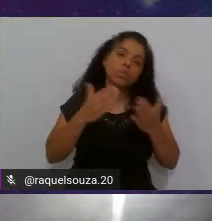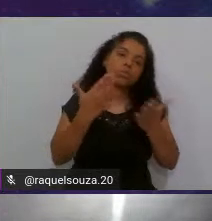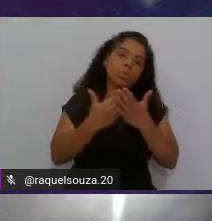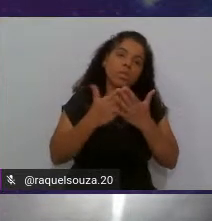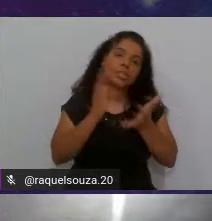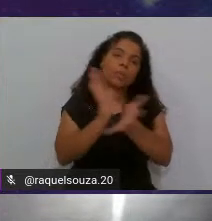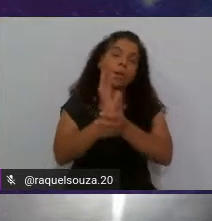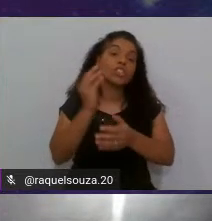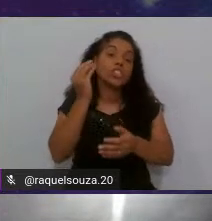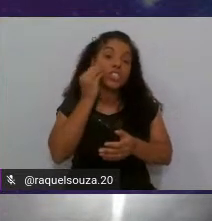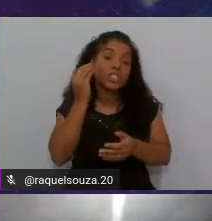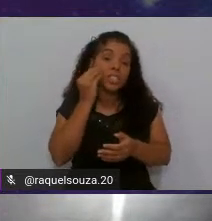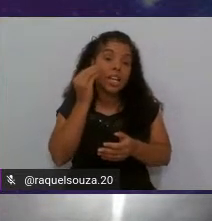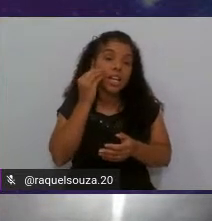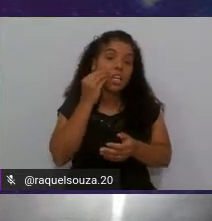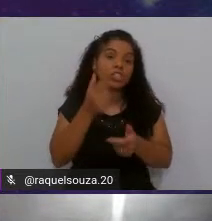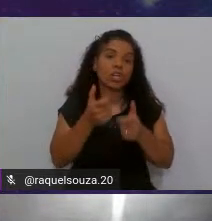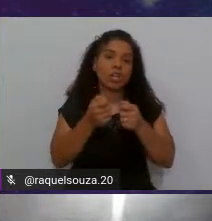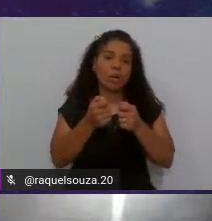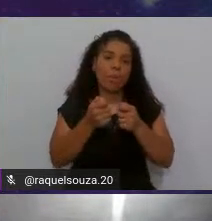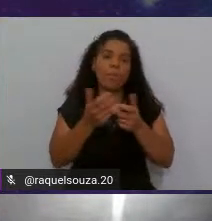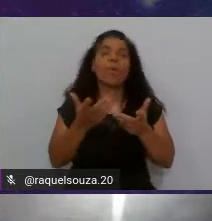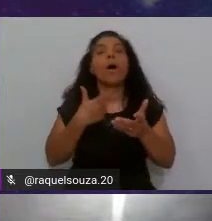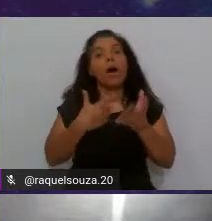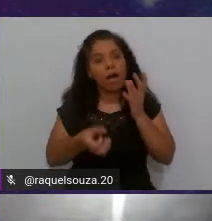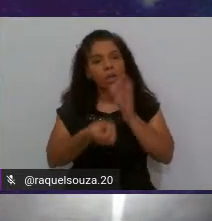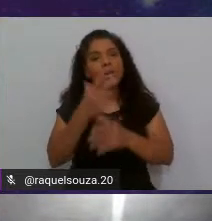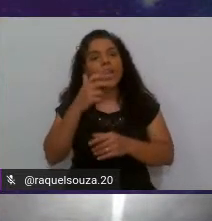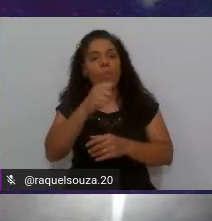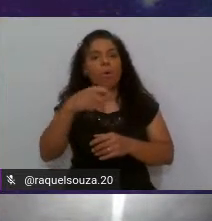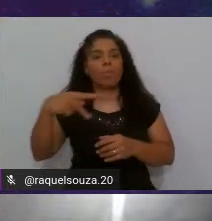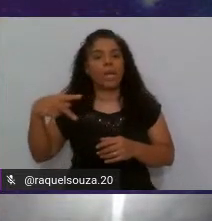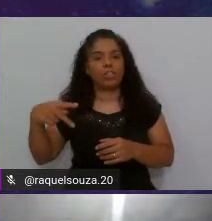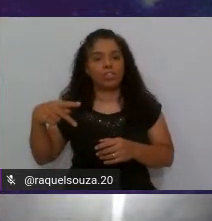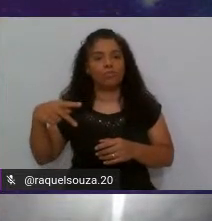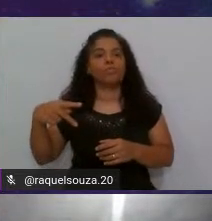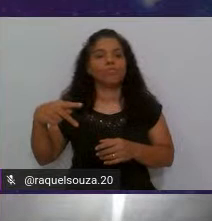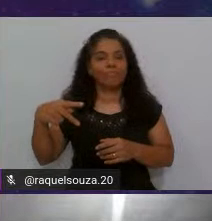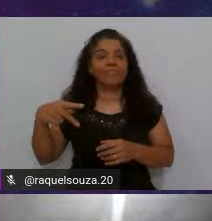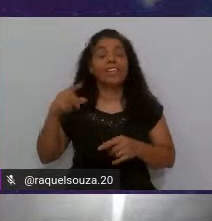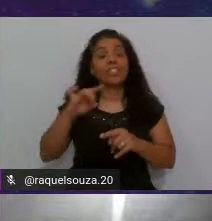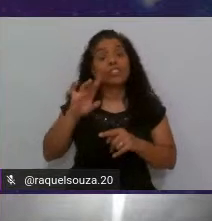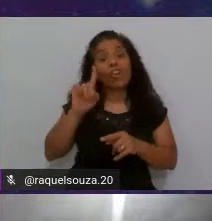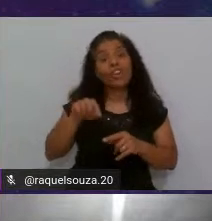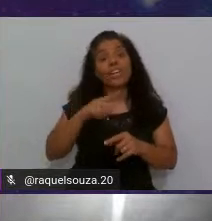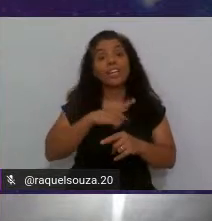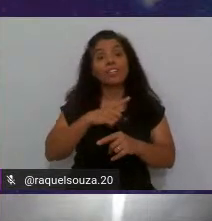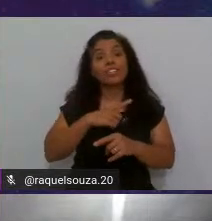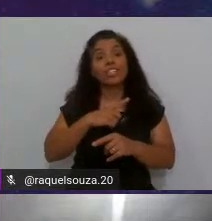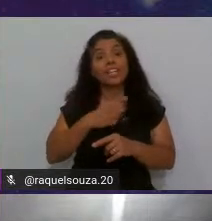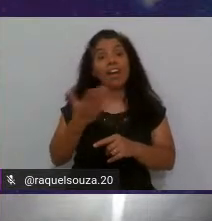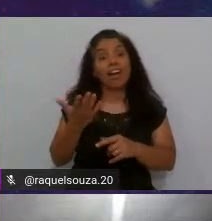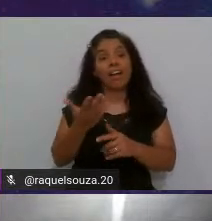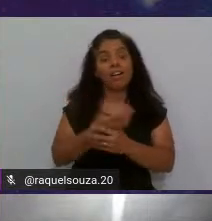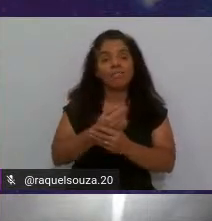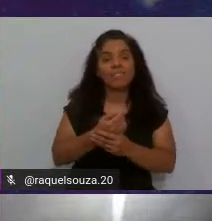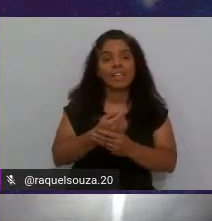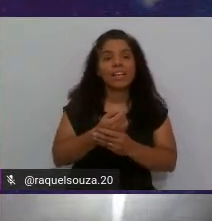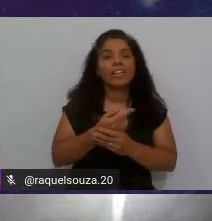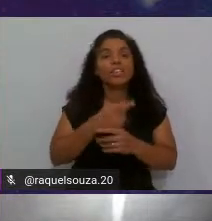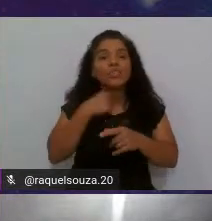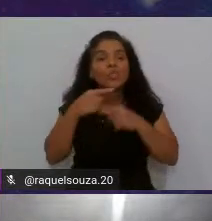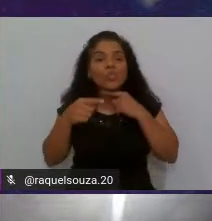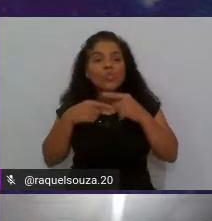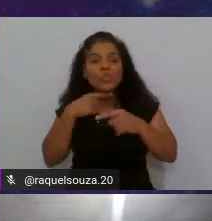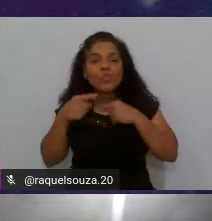teste mobile então eu criei um aplicativo só que aí eu tinha algumas dúvidas como